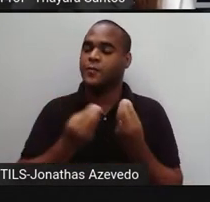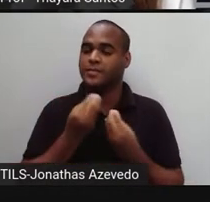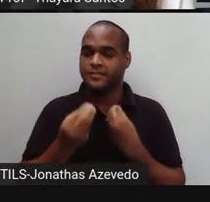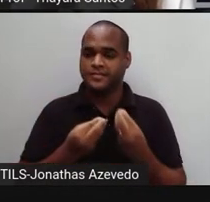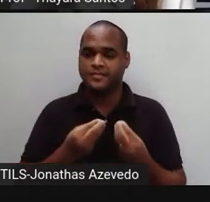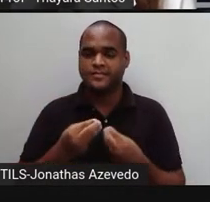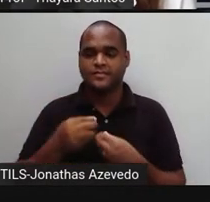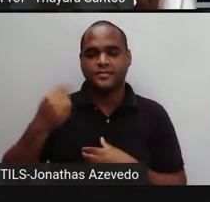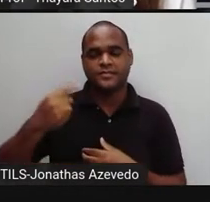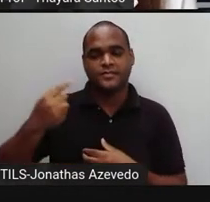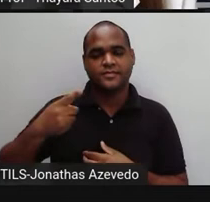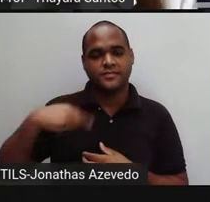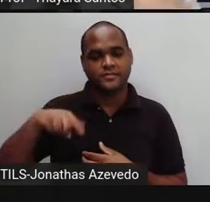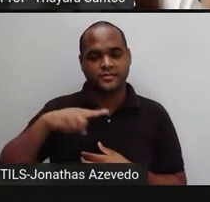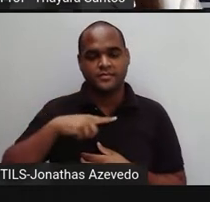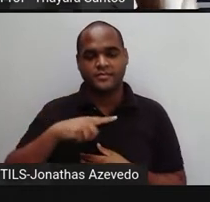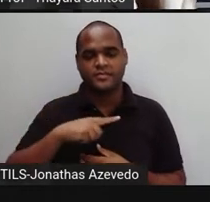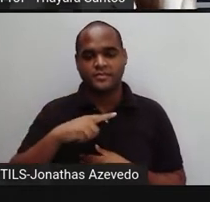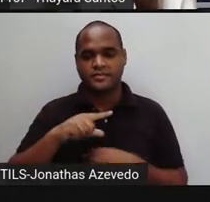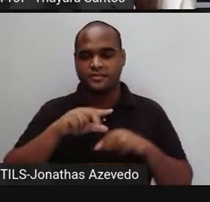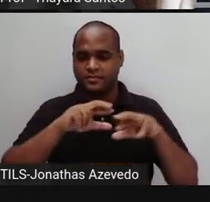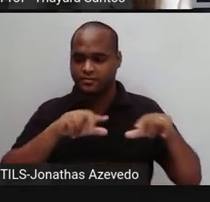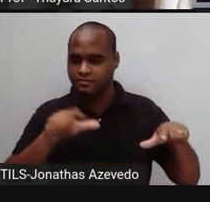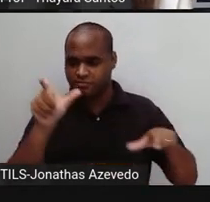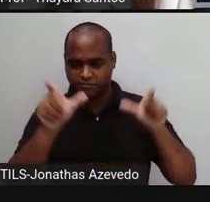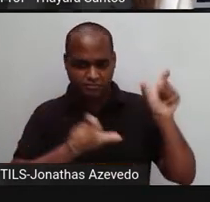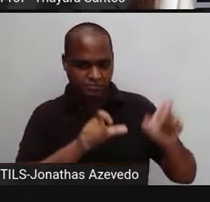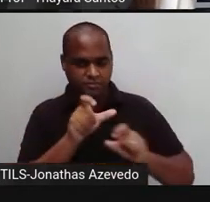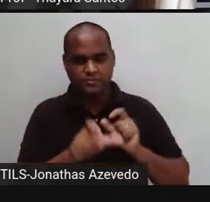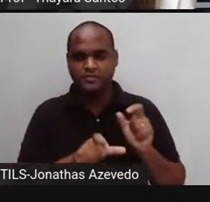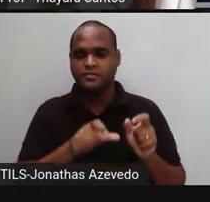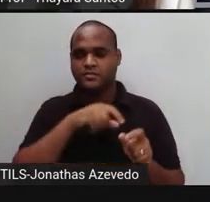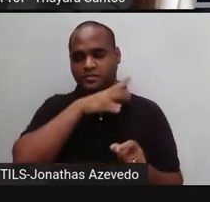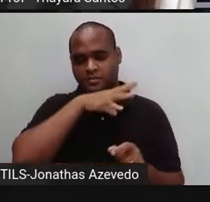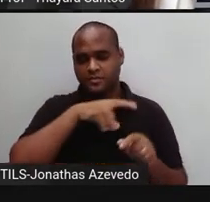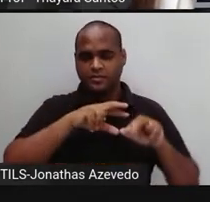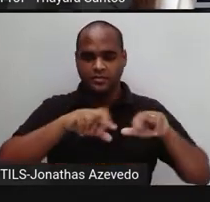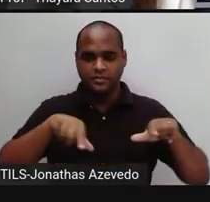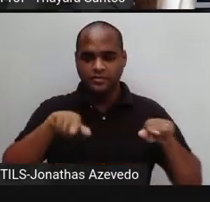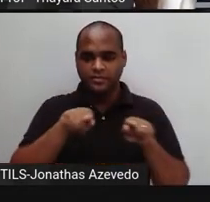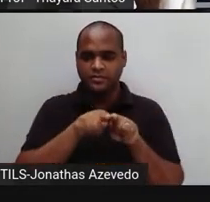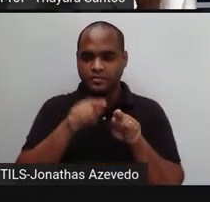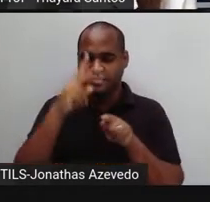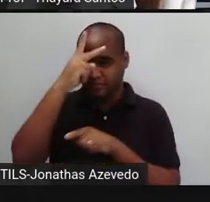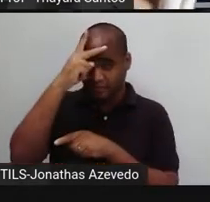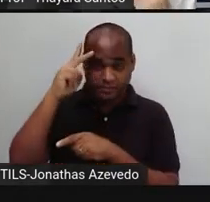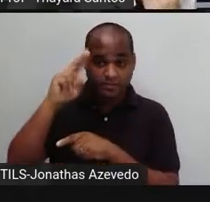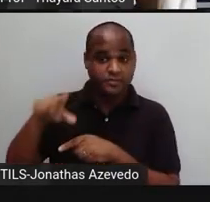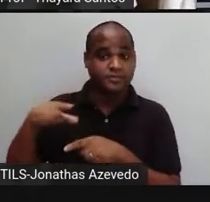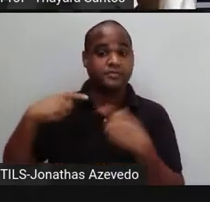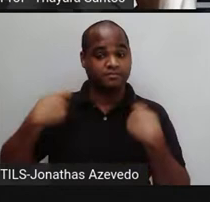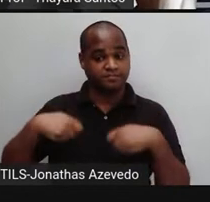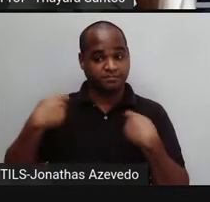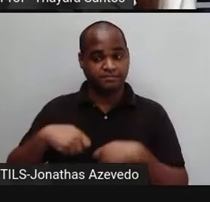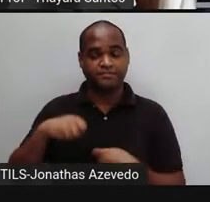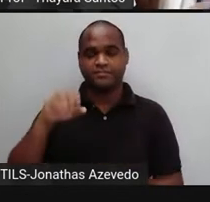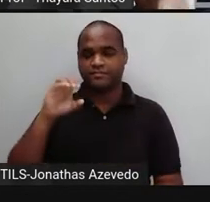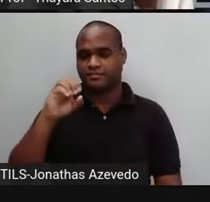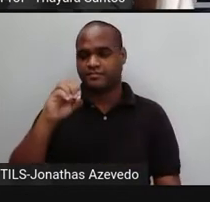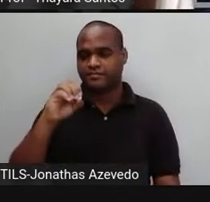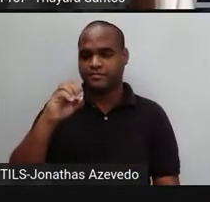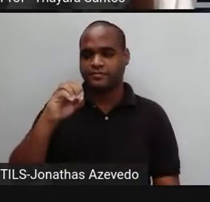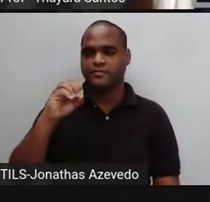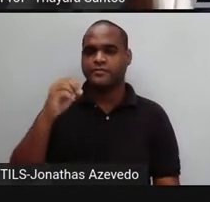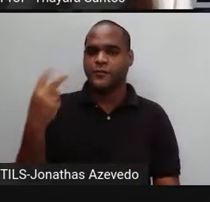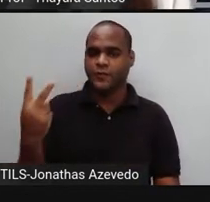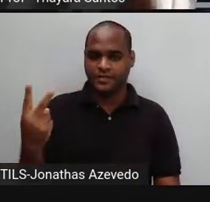Primeiro, nós seres humanos e os animais de uma forma geral, a gente precisa do gás oxigênio. E